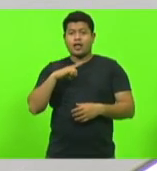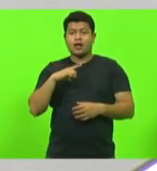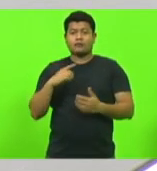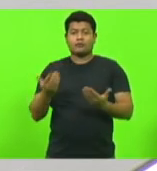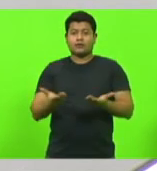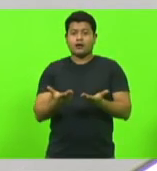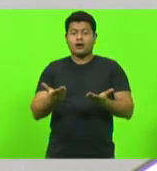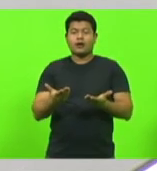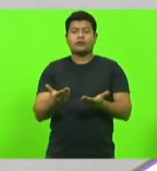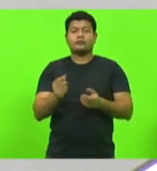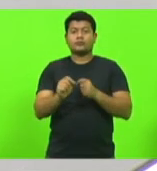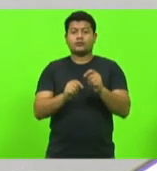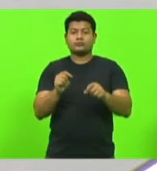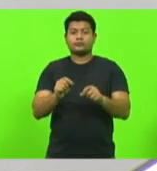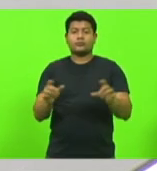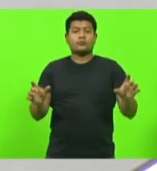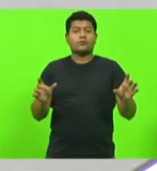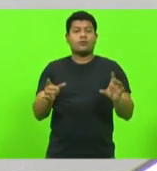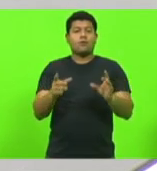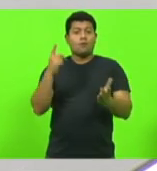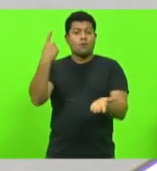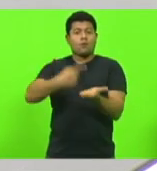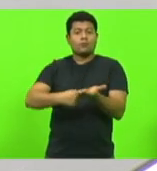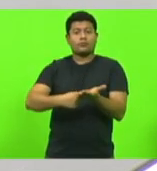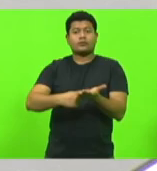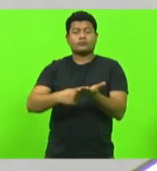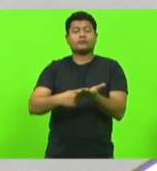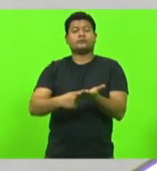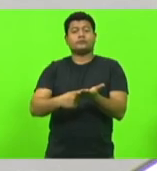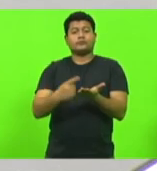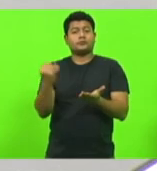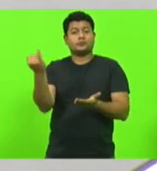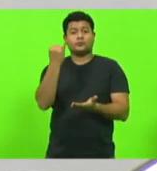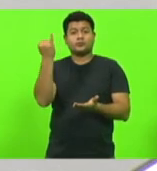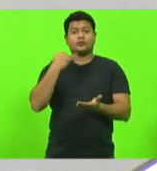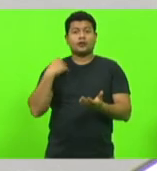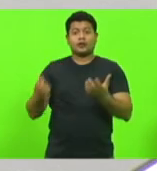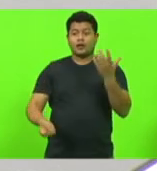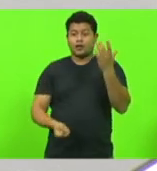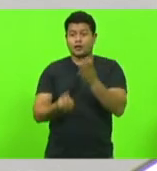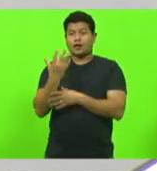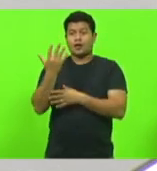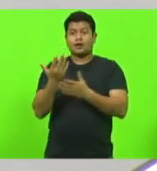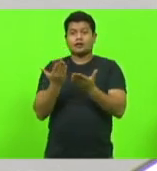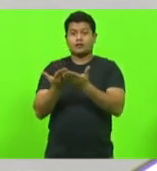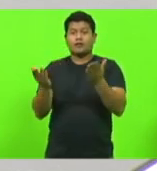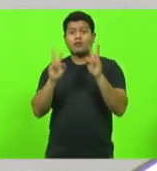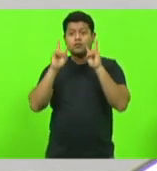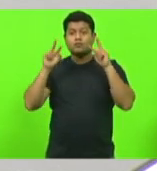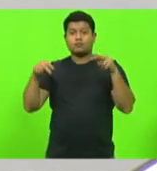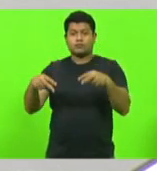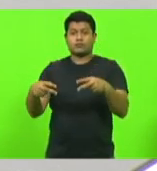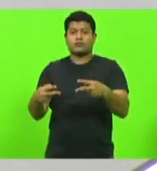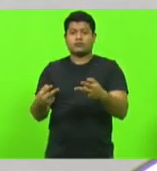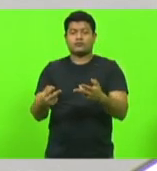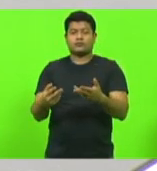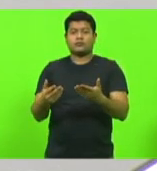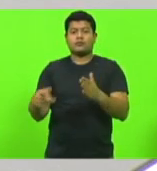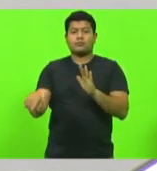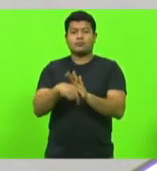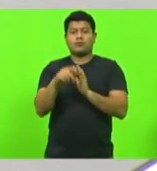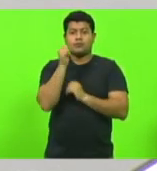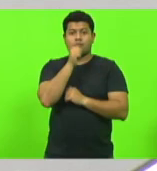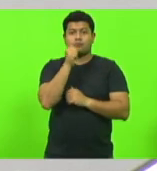política de gênero do Estado, que é a criação do nosso observatório, que vai dar lucidez e consistência para as